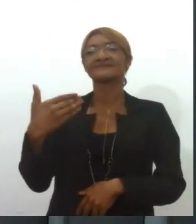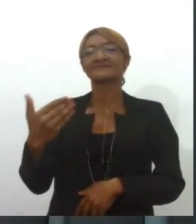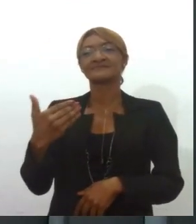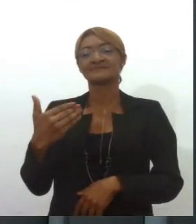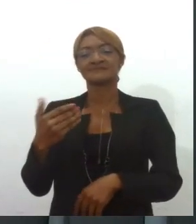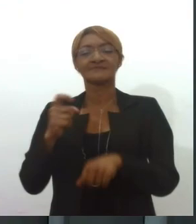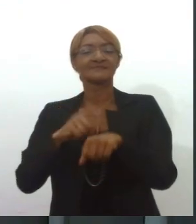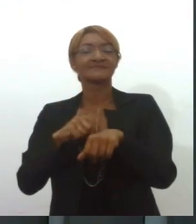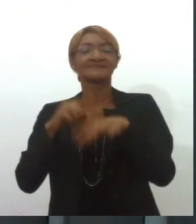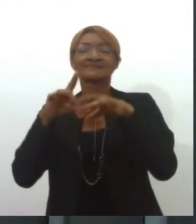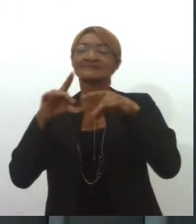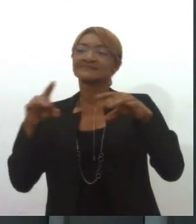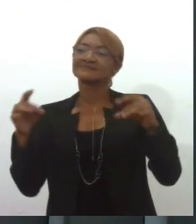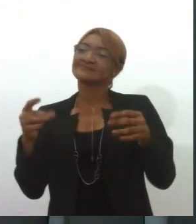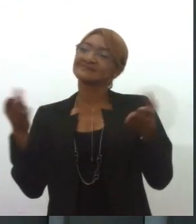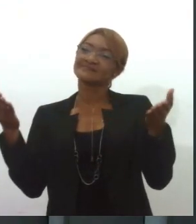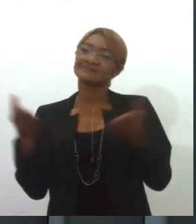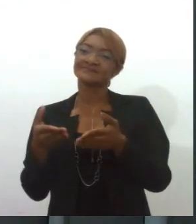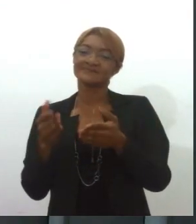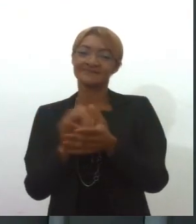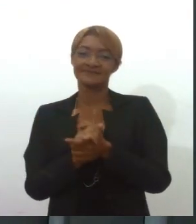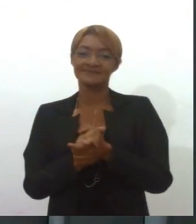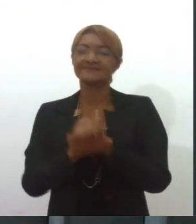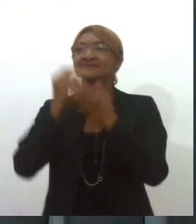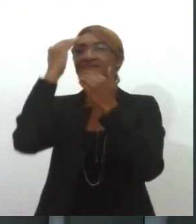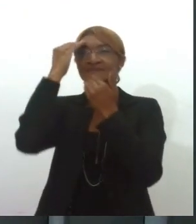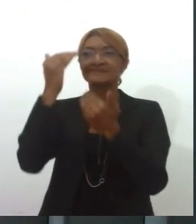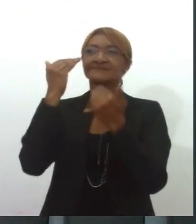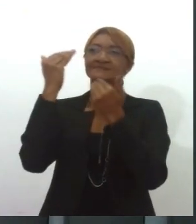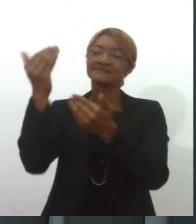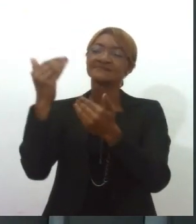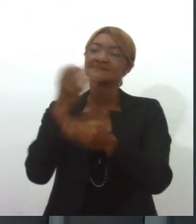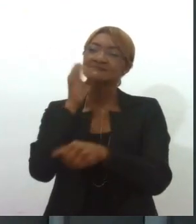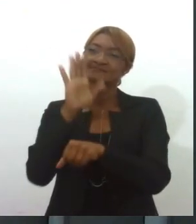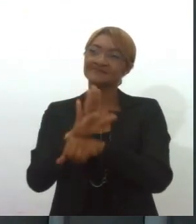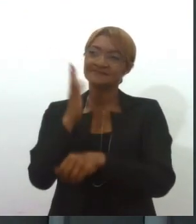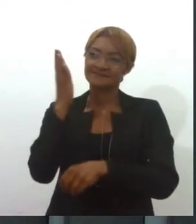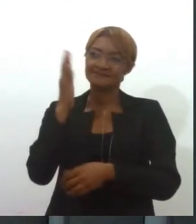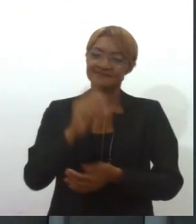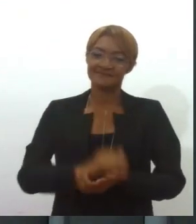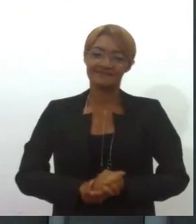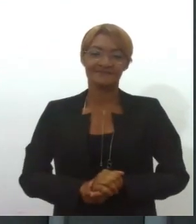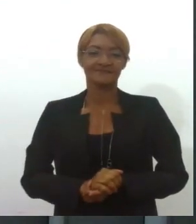de cordel que nós estamos tendo aqui com o Jornal da Lese. Muito obrigado. Uma excelente tarde para você, viu? Obrigada, Tiago. Obrigada. Obrigada.